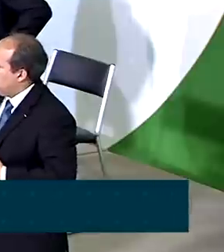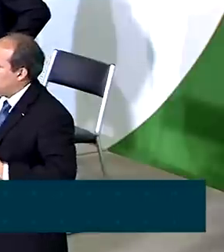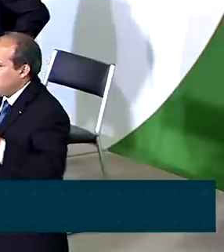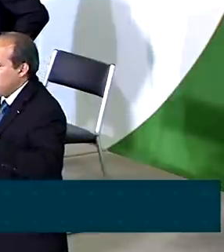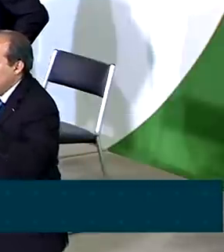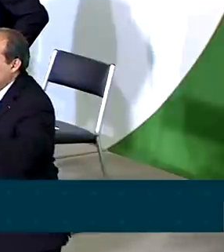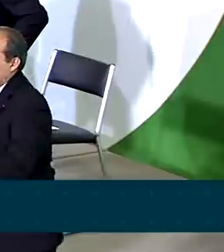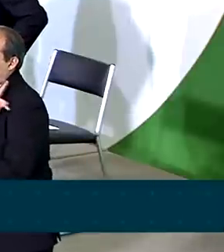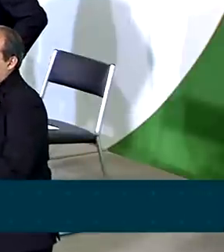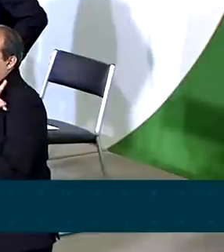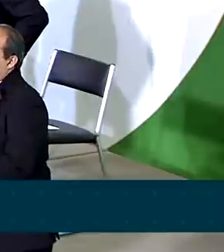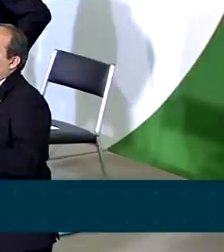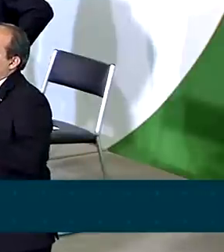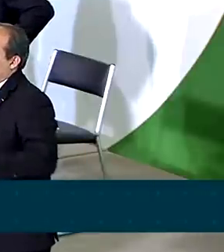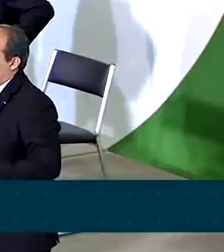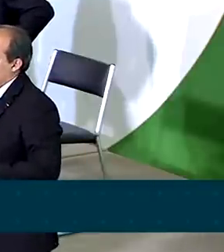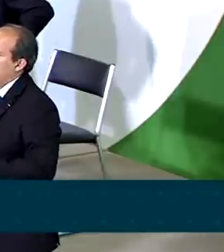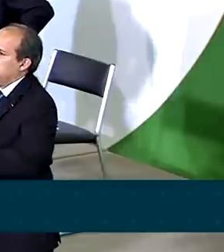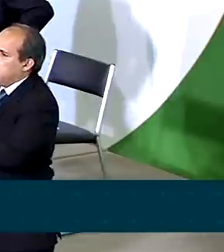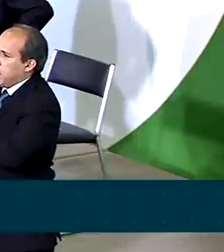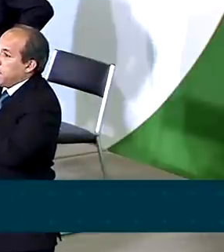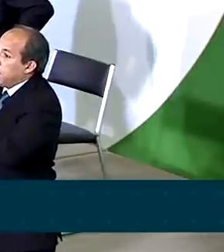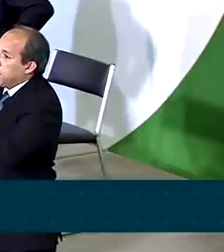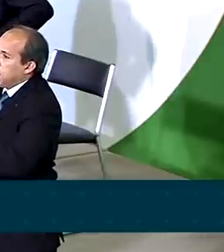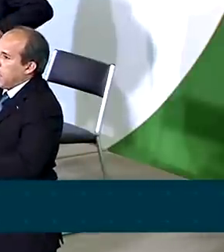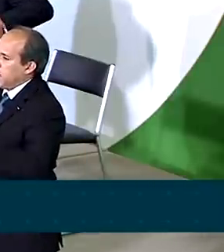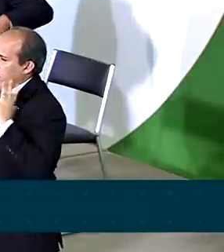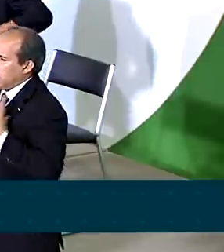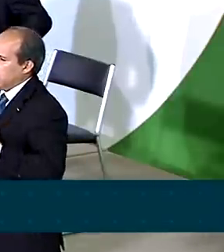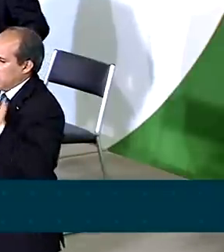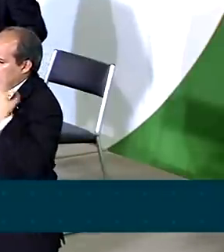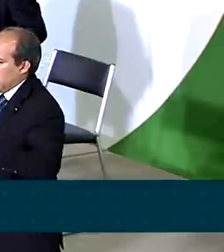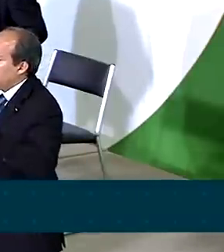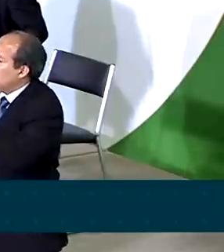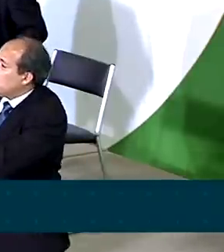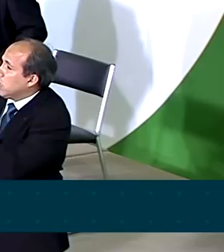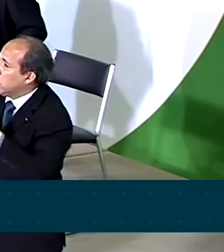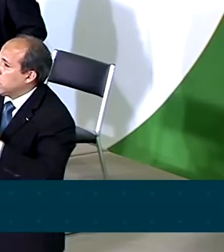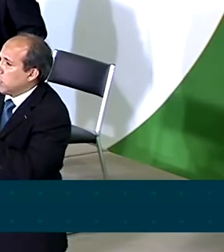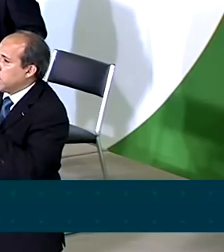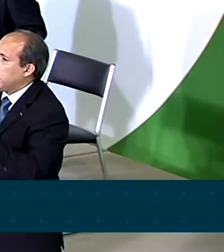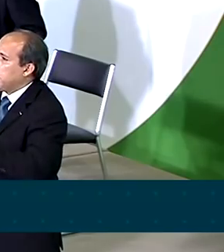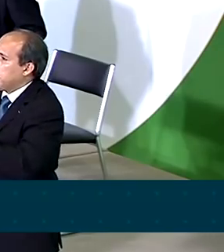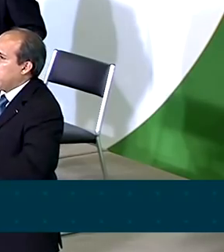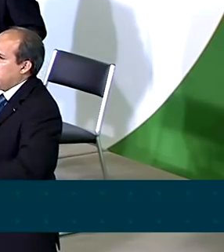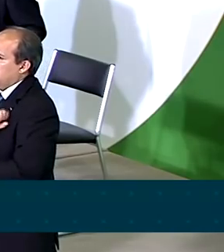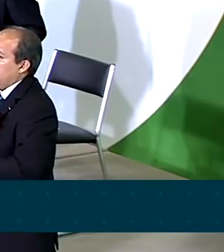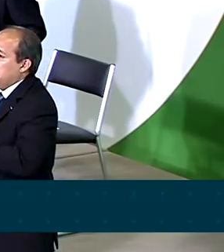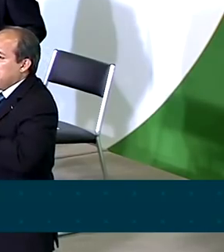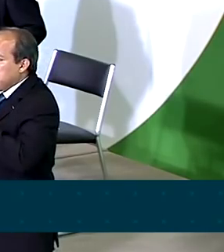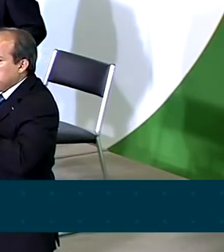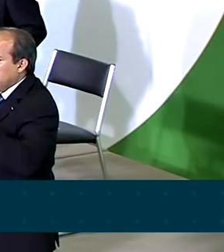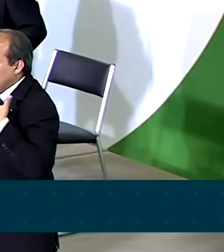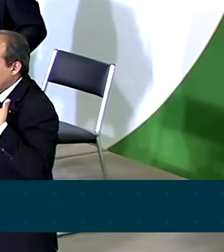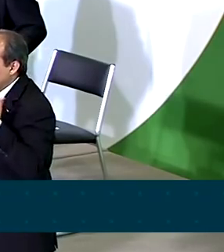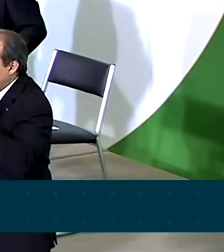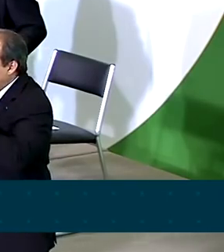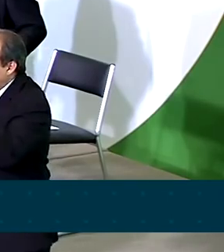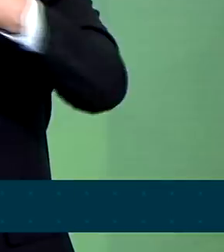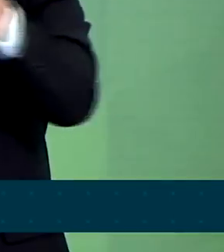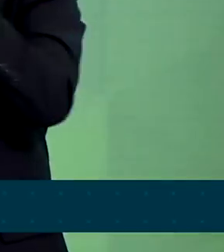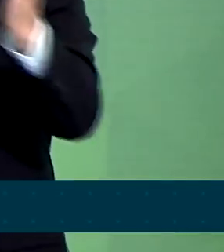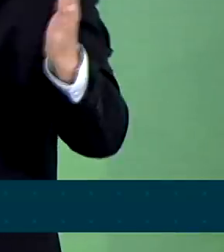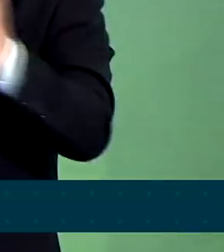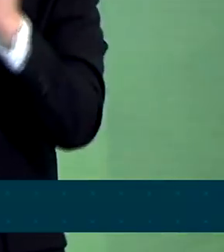para que tenhamos um país cada vez mais íntegro, mais integrado, mais inovador, mais transparente, mais simples,